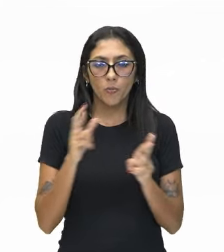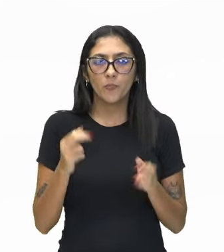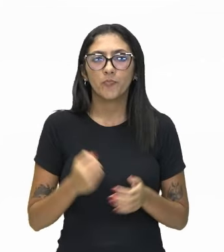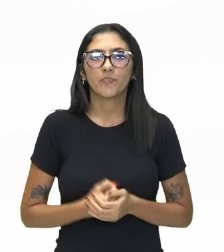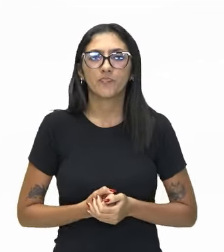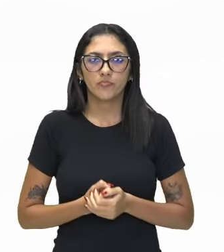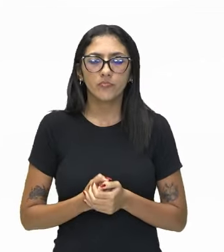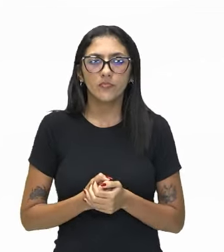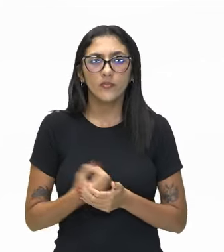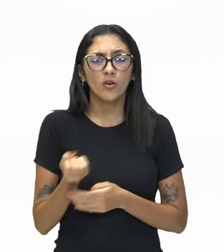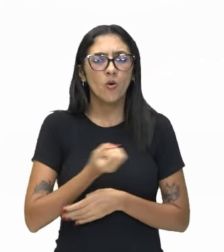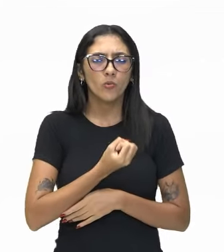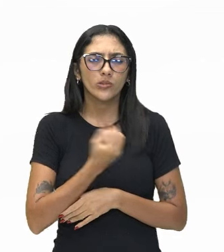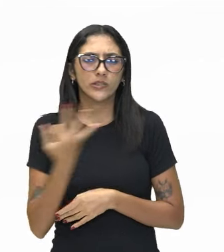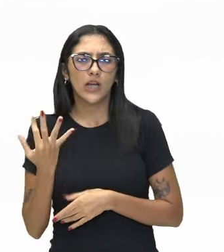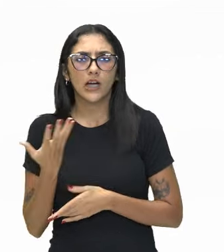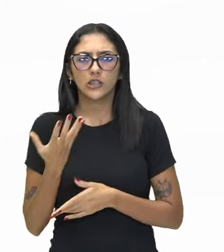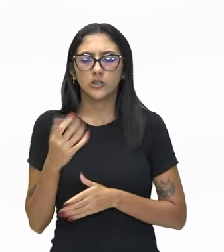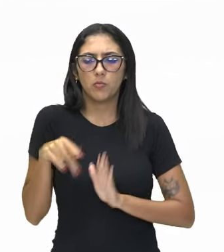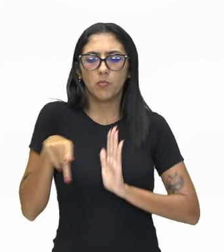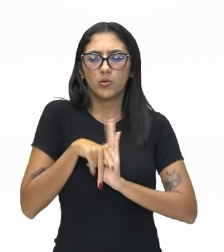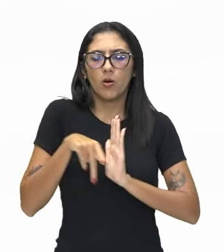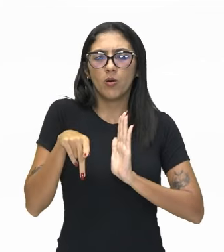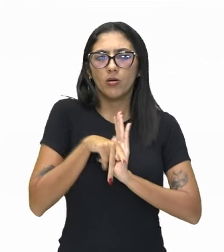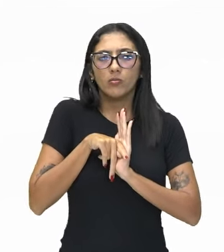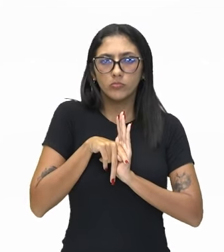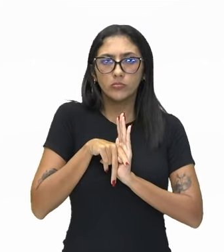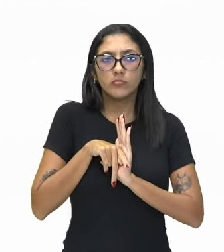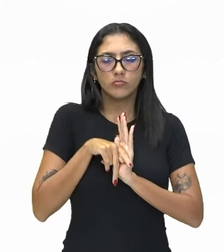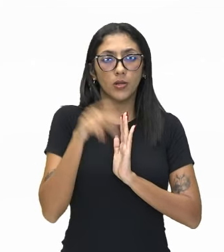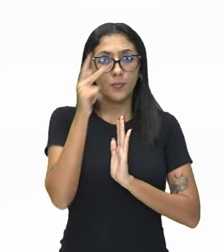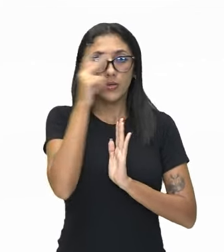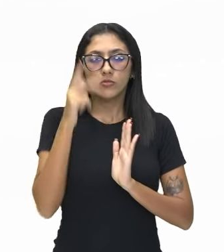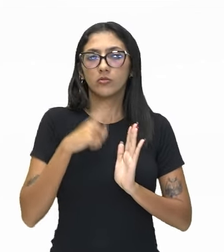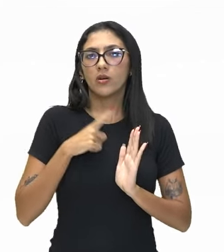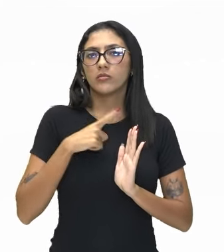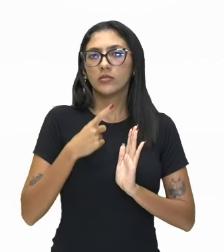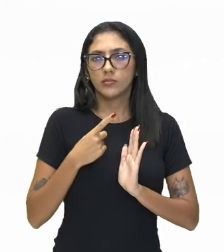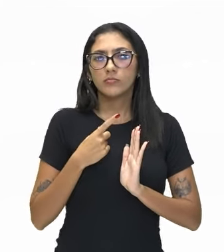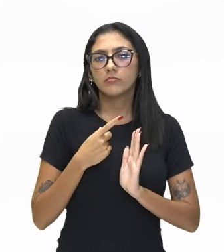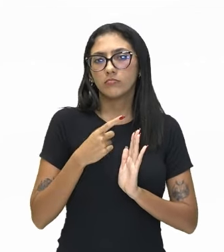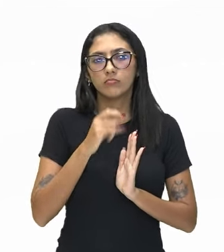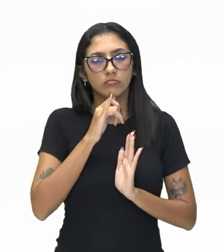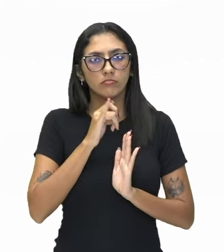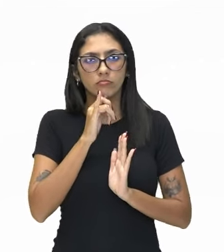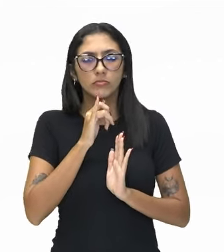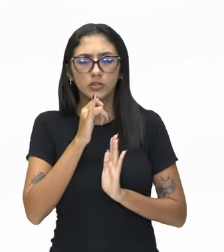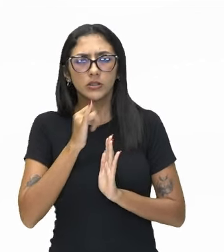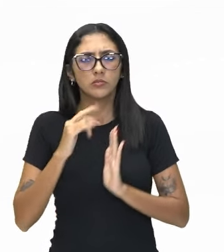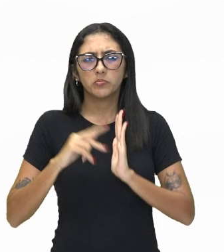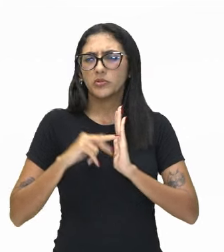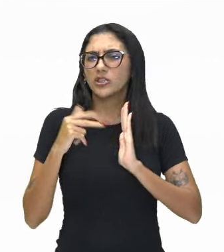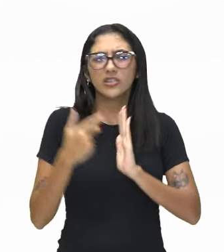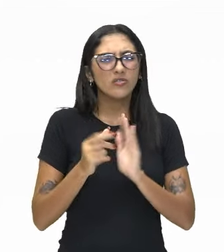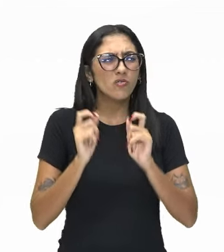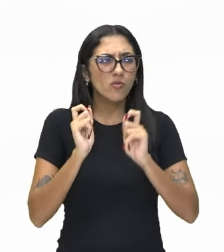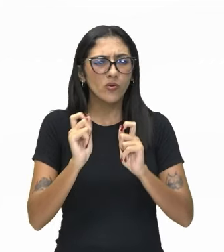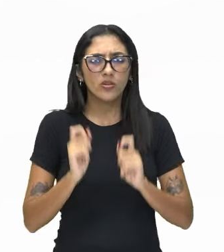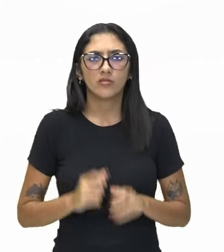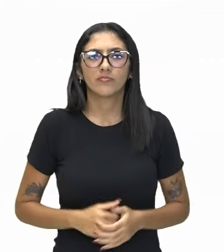certos bens necessários e considerados como tais. O que que significa isso?